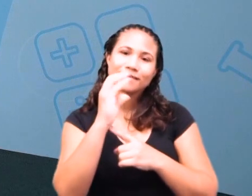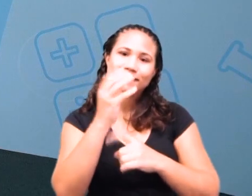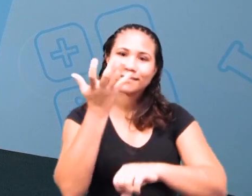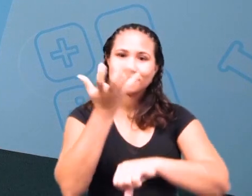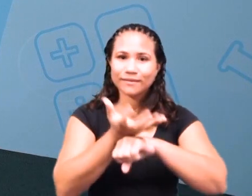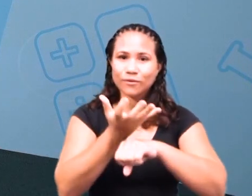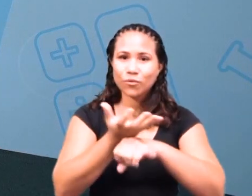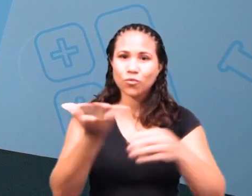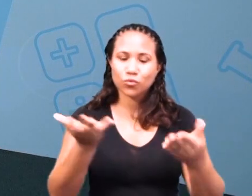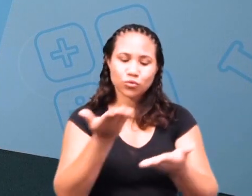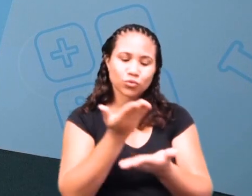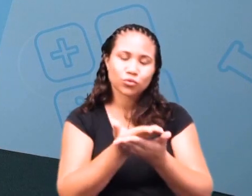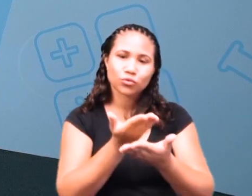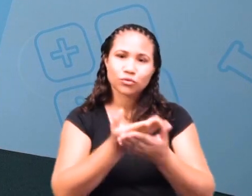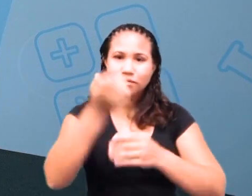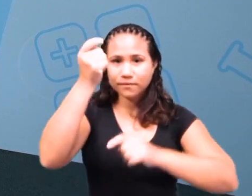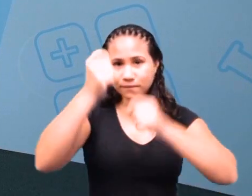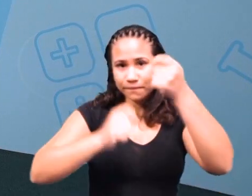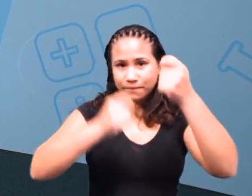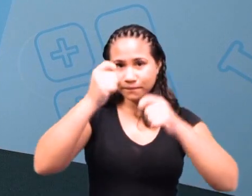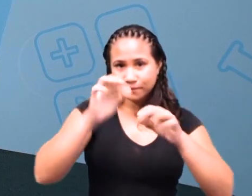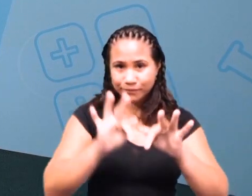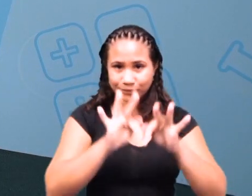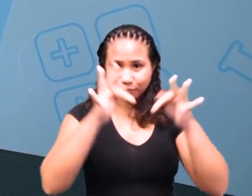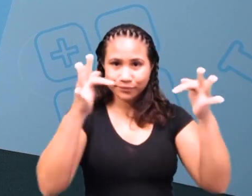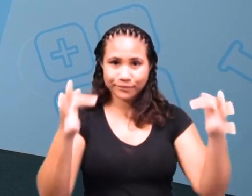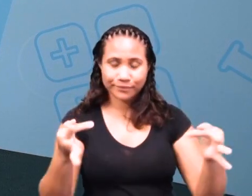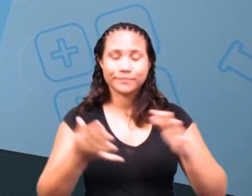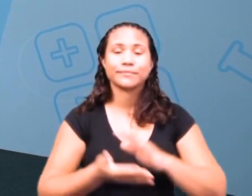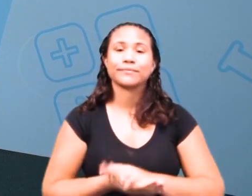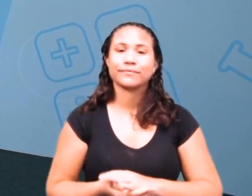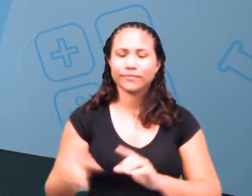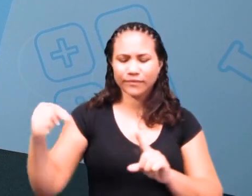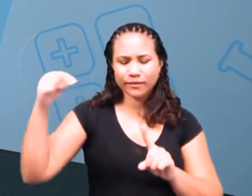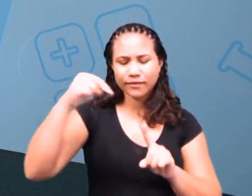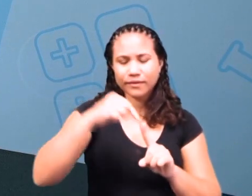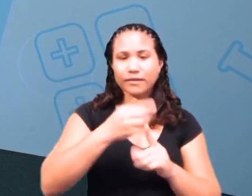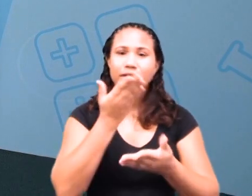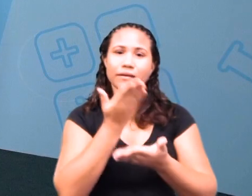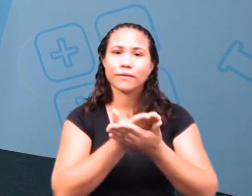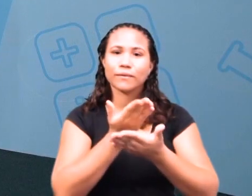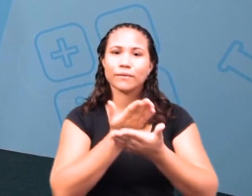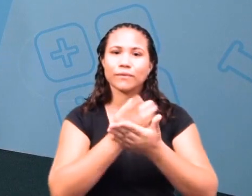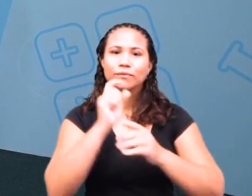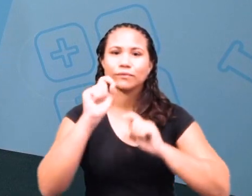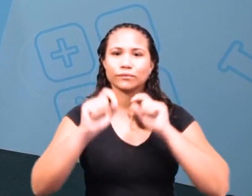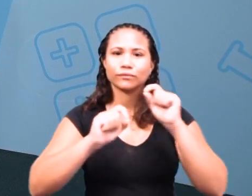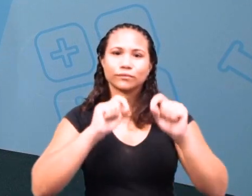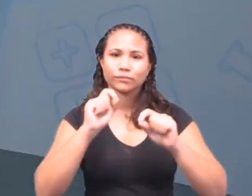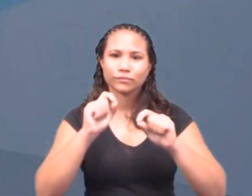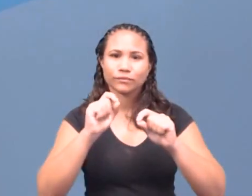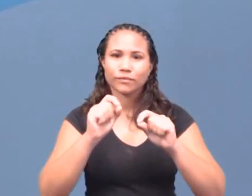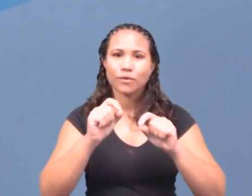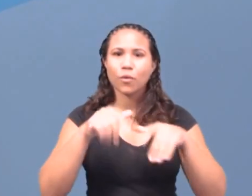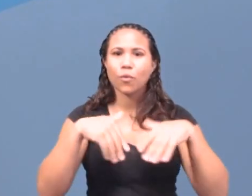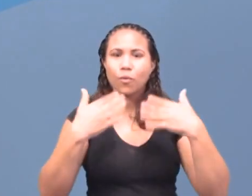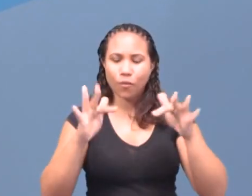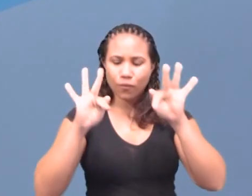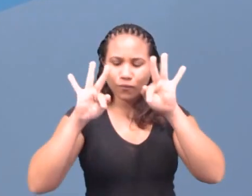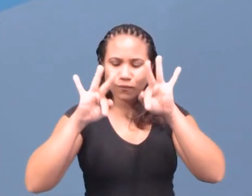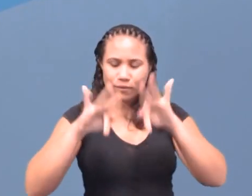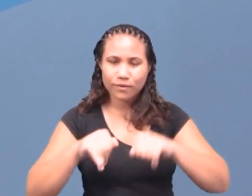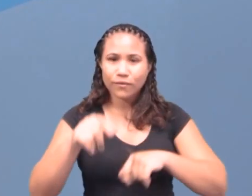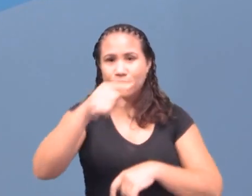Máquinas Simples. O objetivo desta aula é que ao seu término,